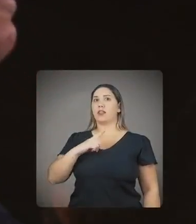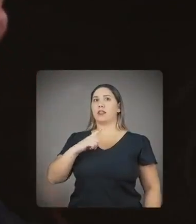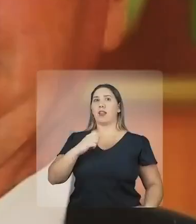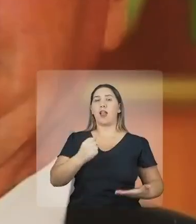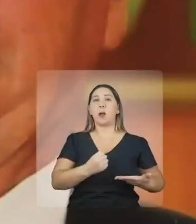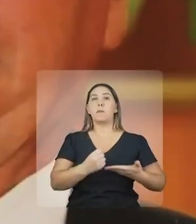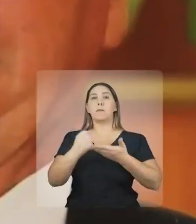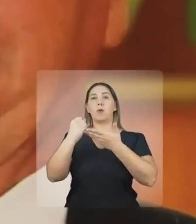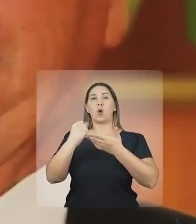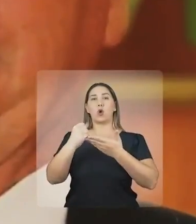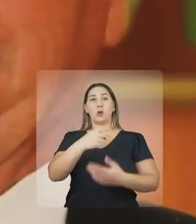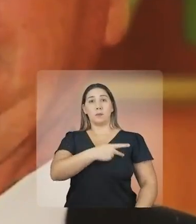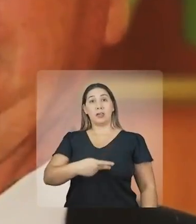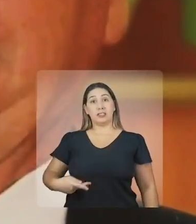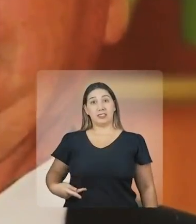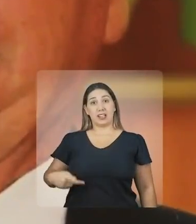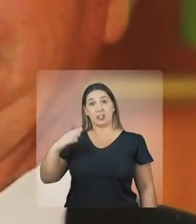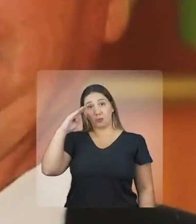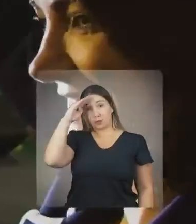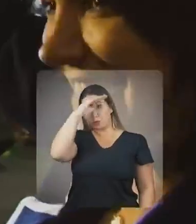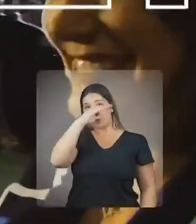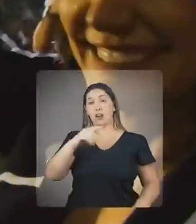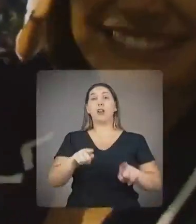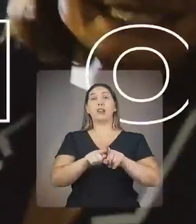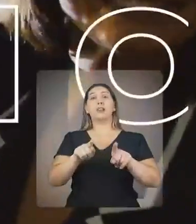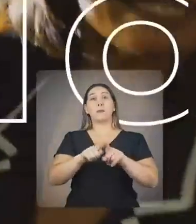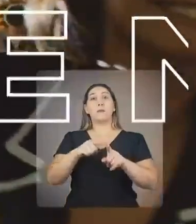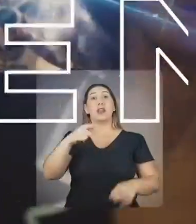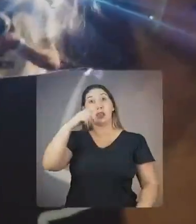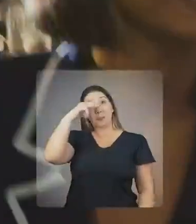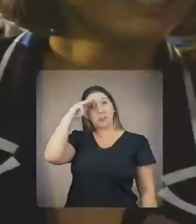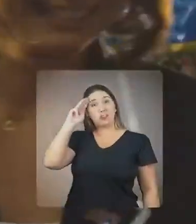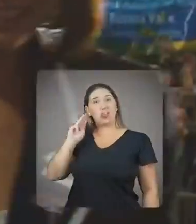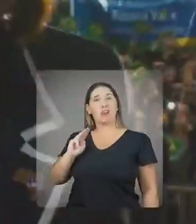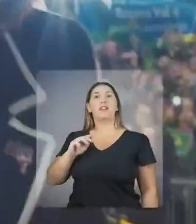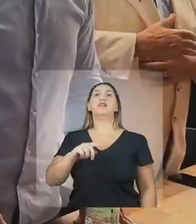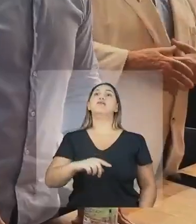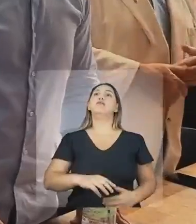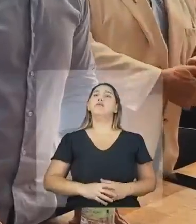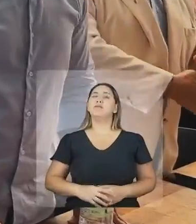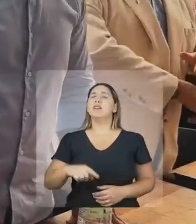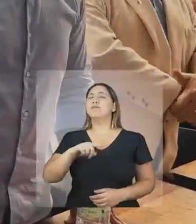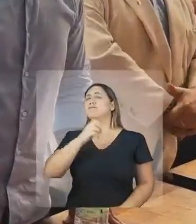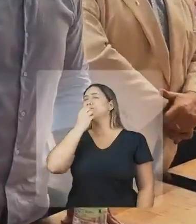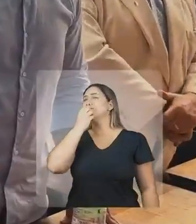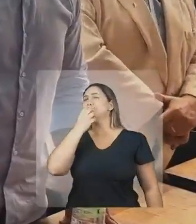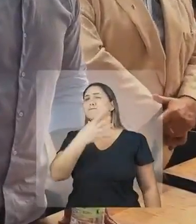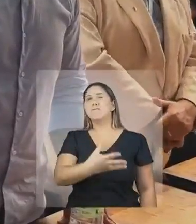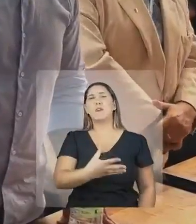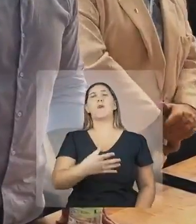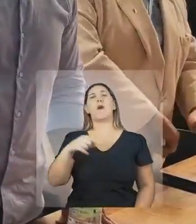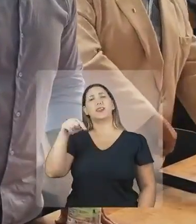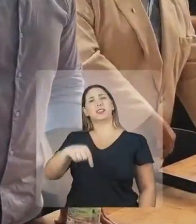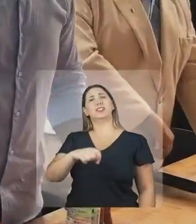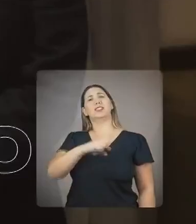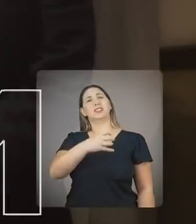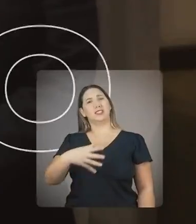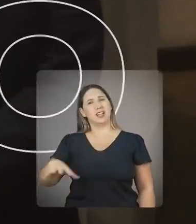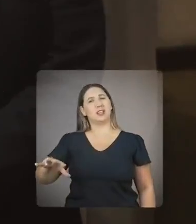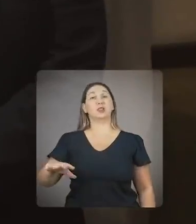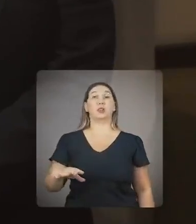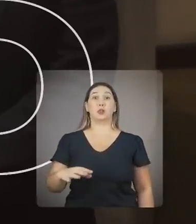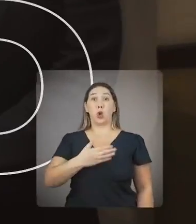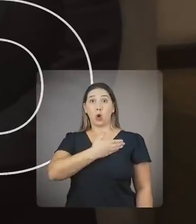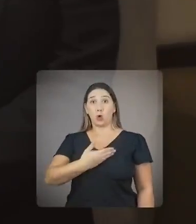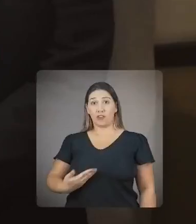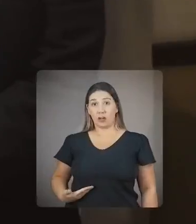com o apoio total do presidente Jair Bolsonaro e da Michele Bolsonaro. Ela é uma grande opção para a futura de Santos. O